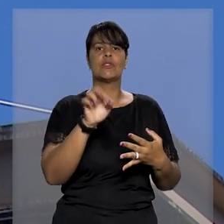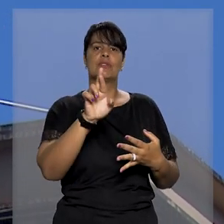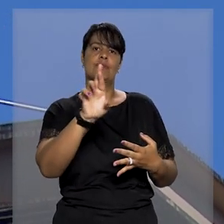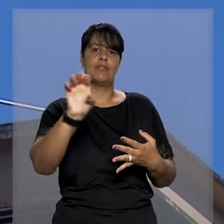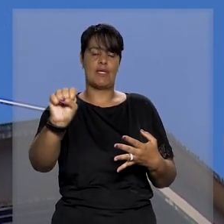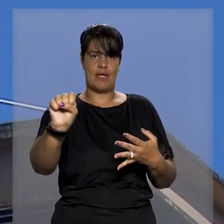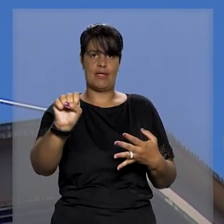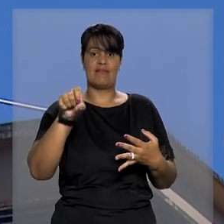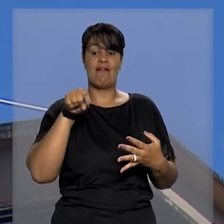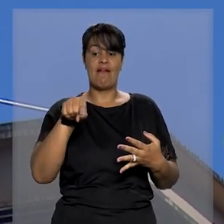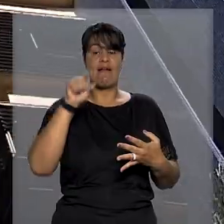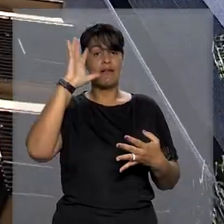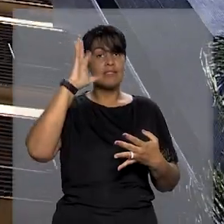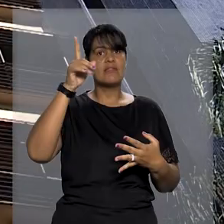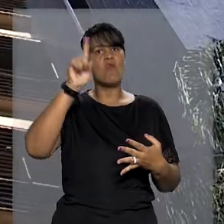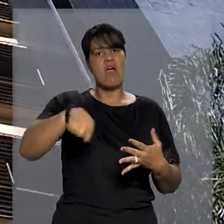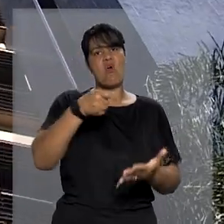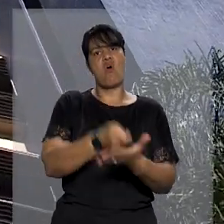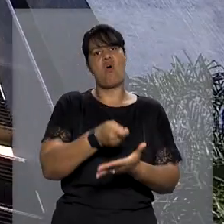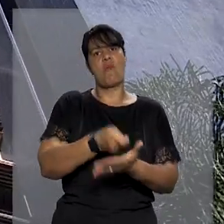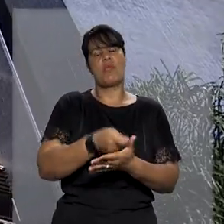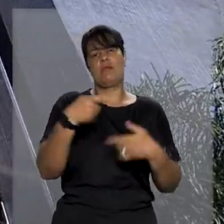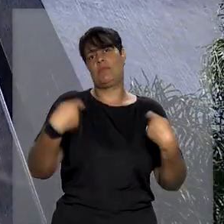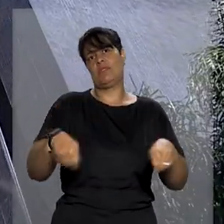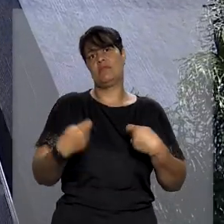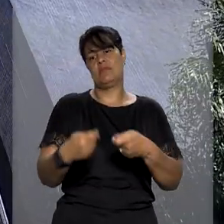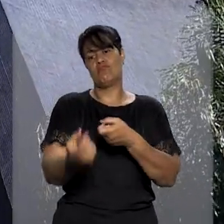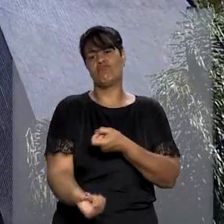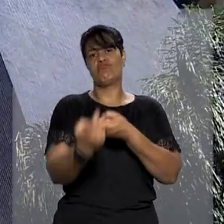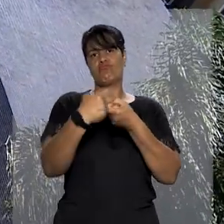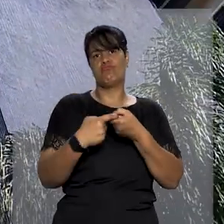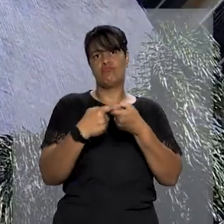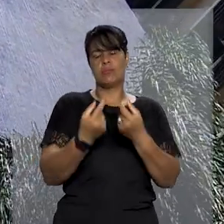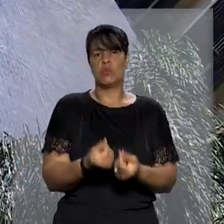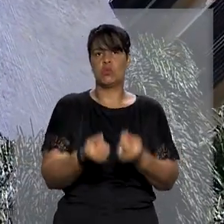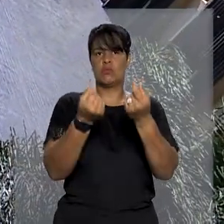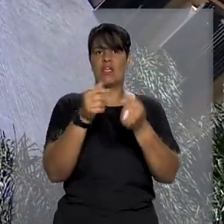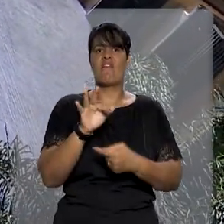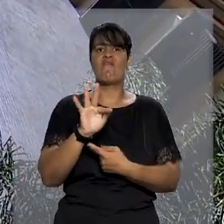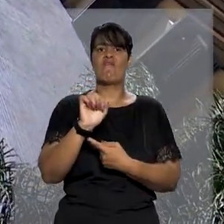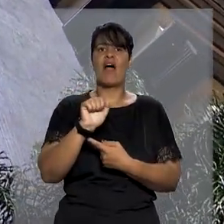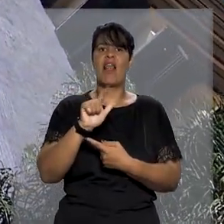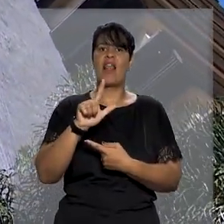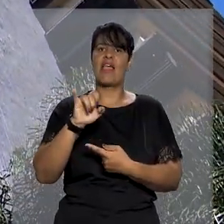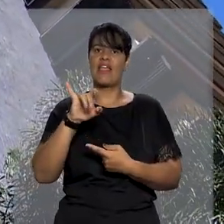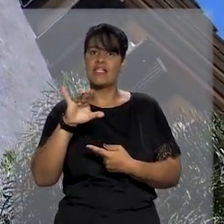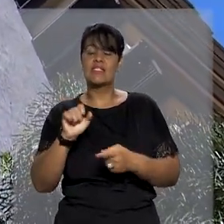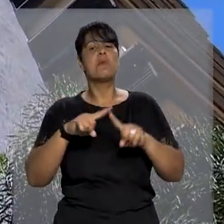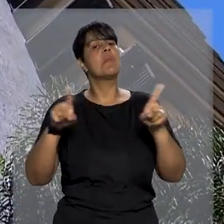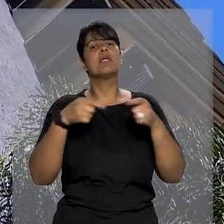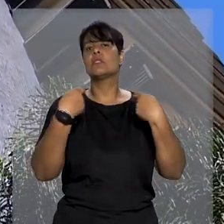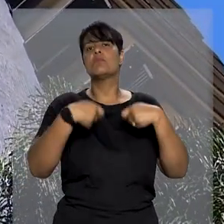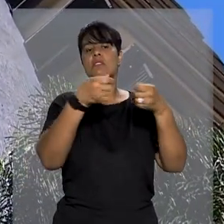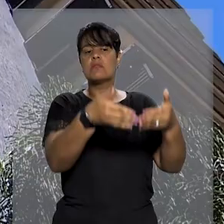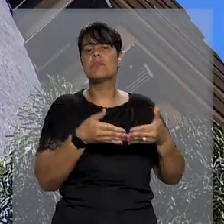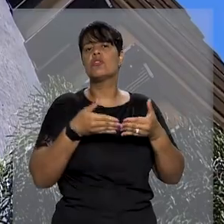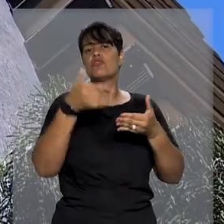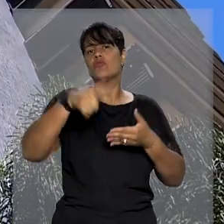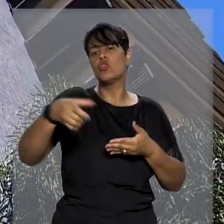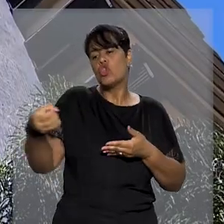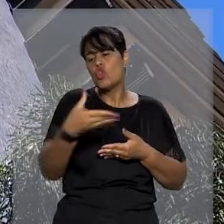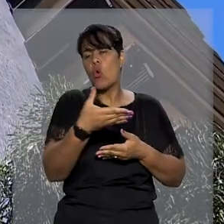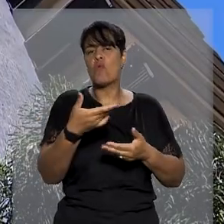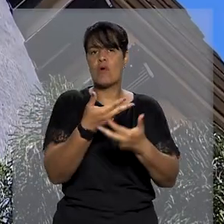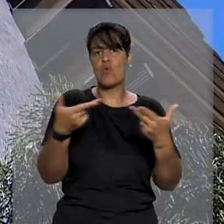Justiça do Rio Grande do Sul, que decidiu ser obrigatória a conversão da recuperação em falência sem a necessidade de convocar uma